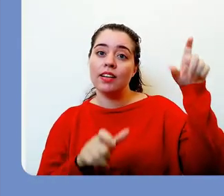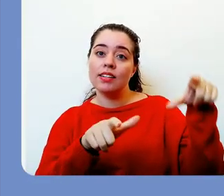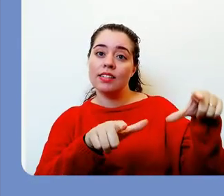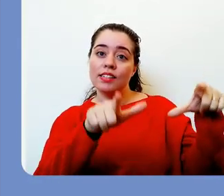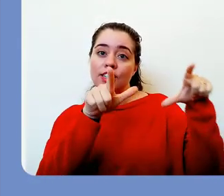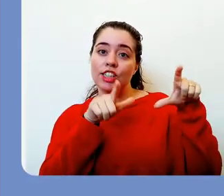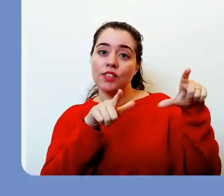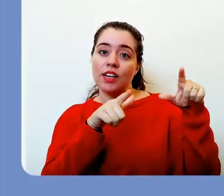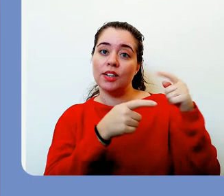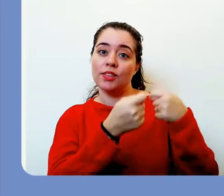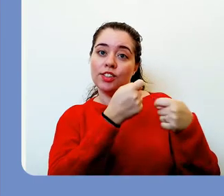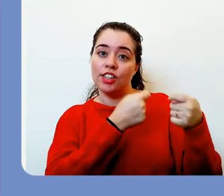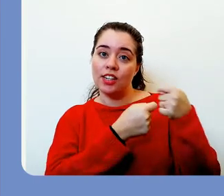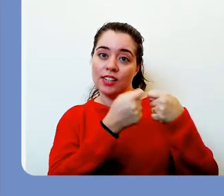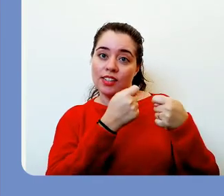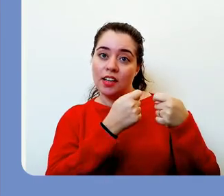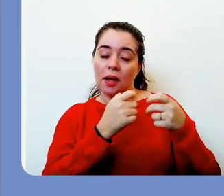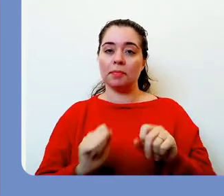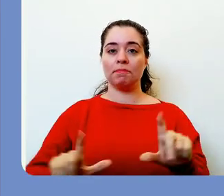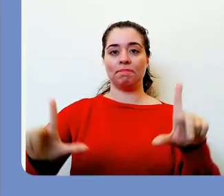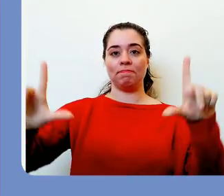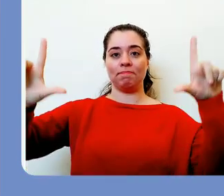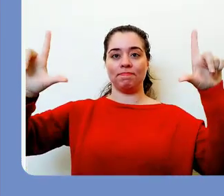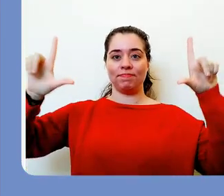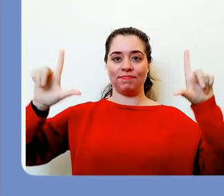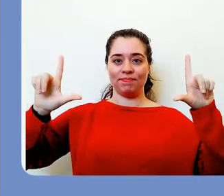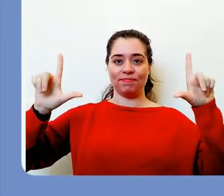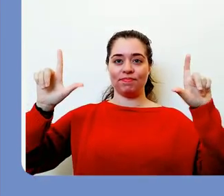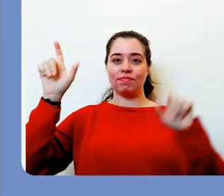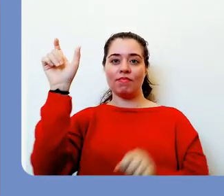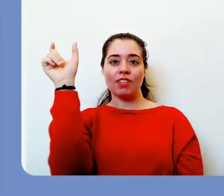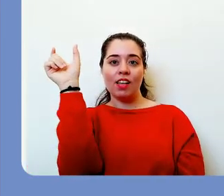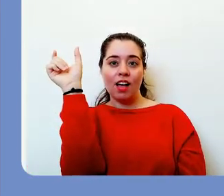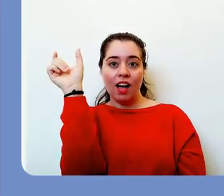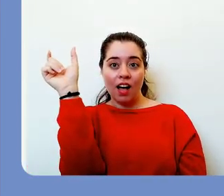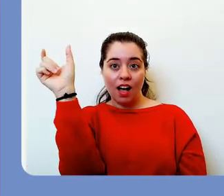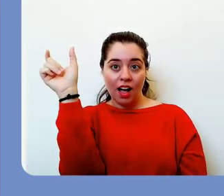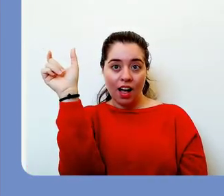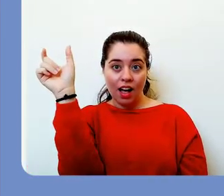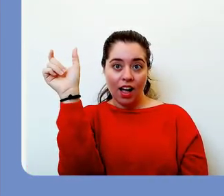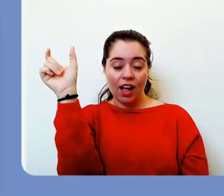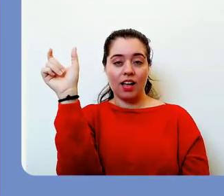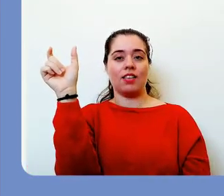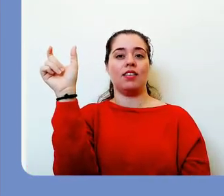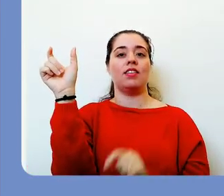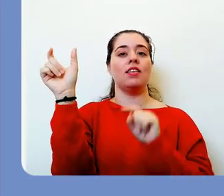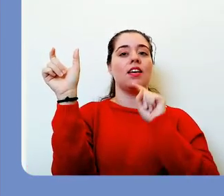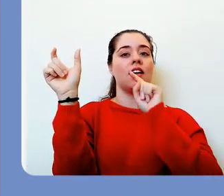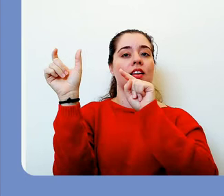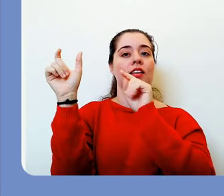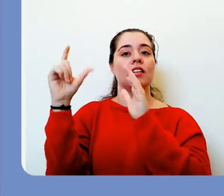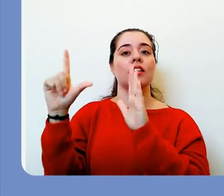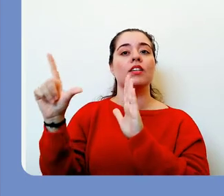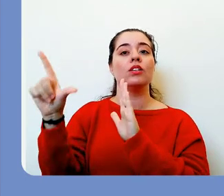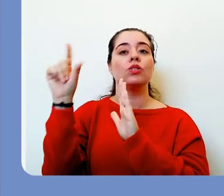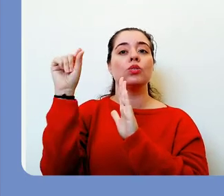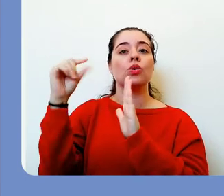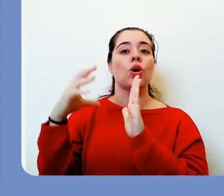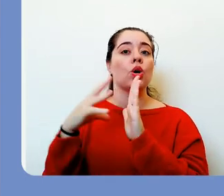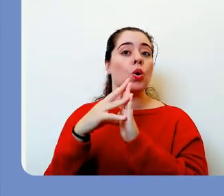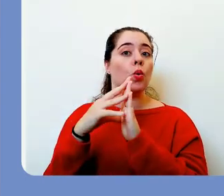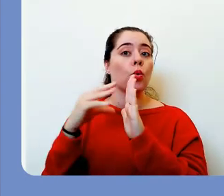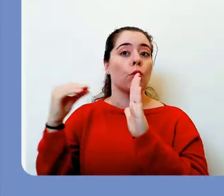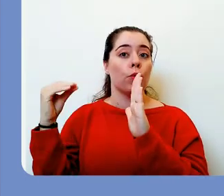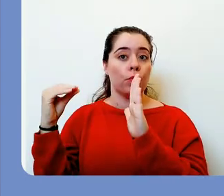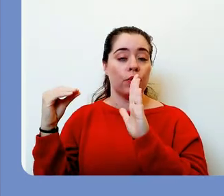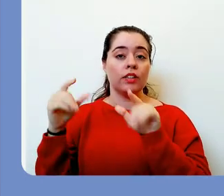que foi configurado para importar os dados do sistema de inscrição. Na tela inicial você vem em